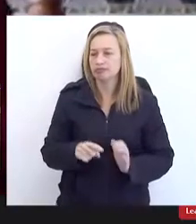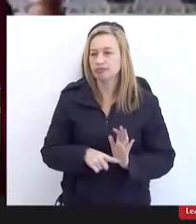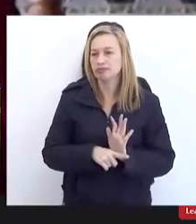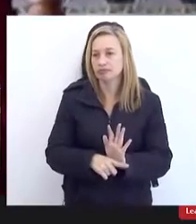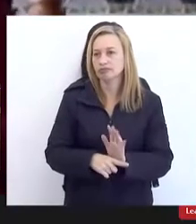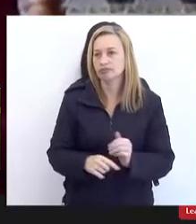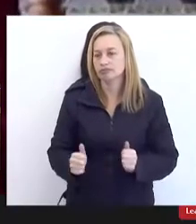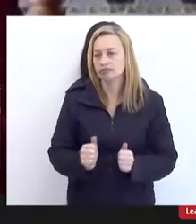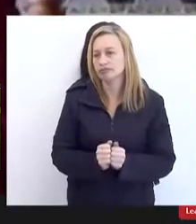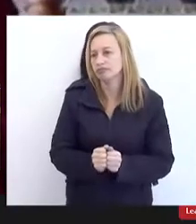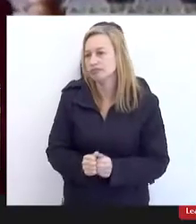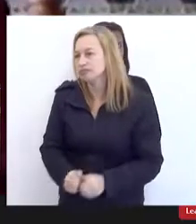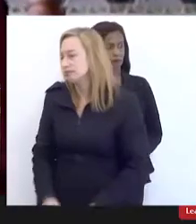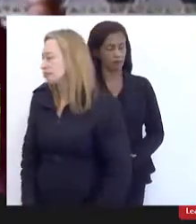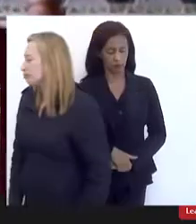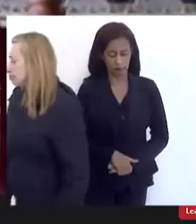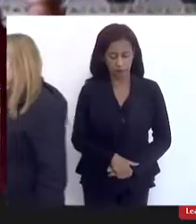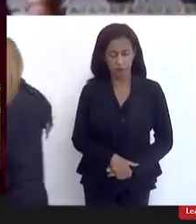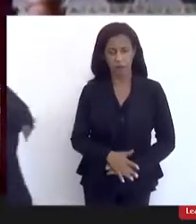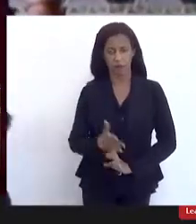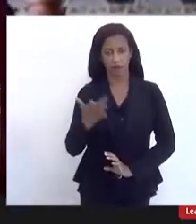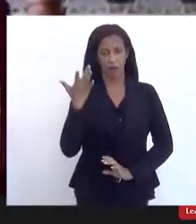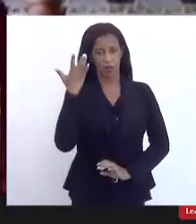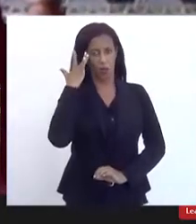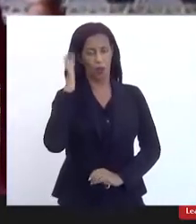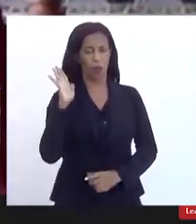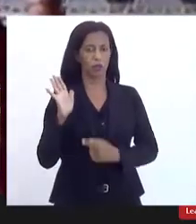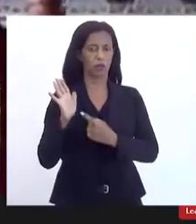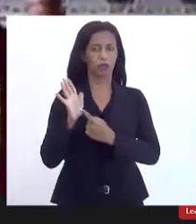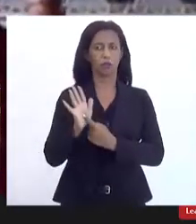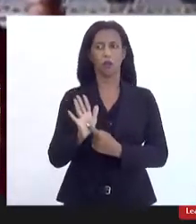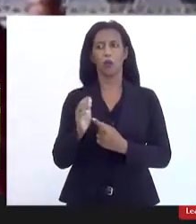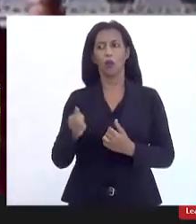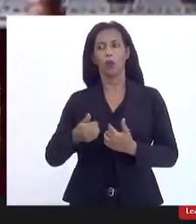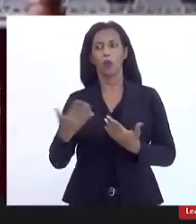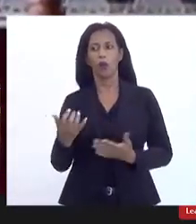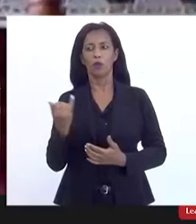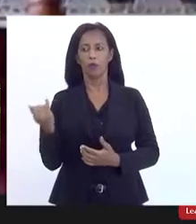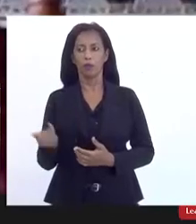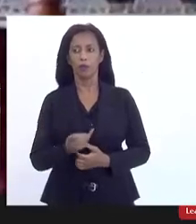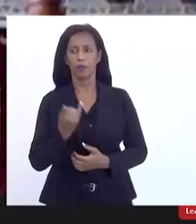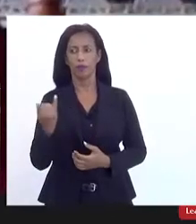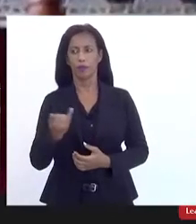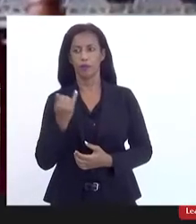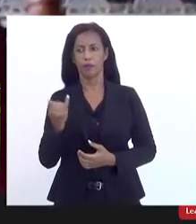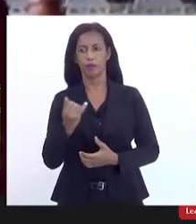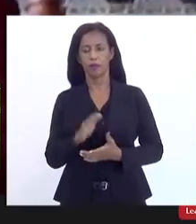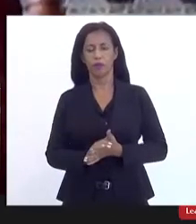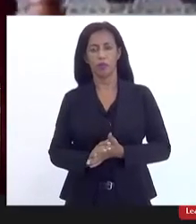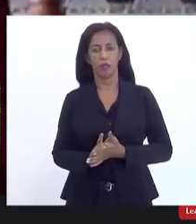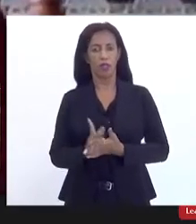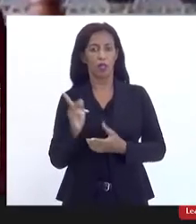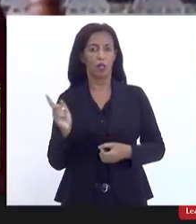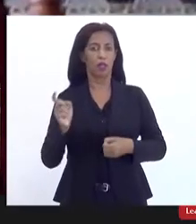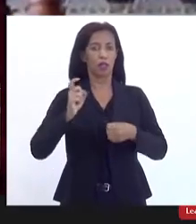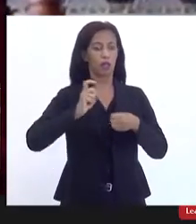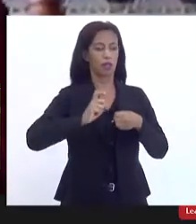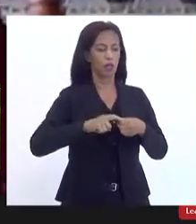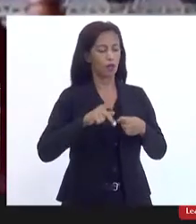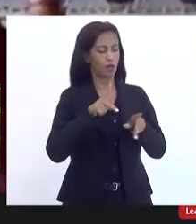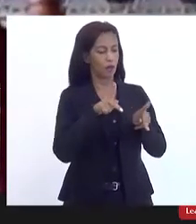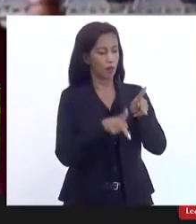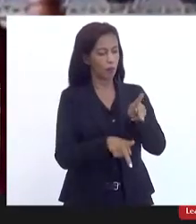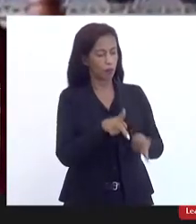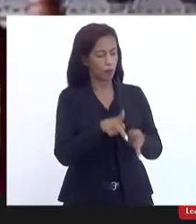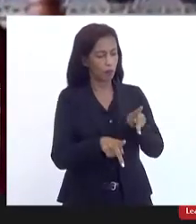legislativa nesse sentido acho que o aponta um ponto fundamental que é a devolução para a população